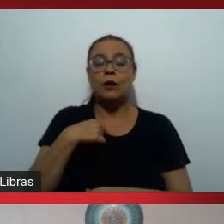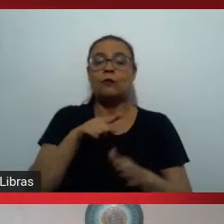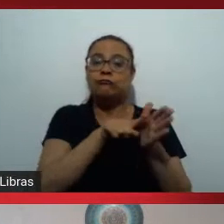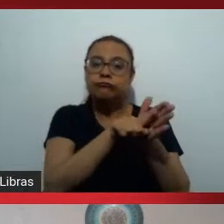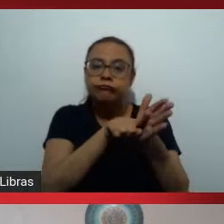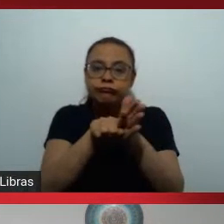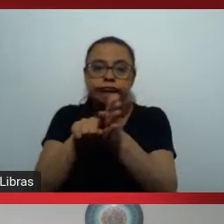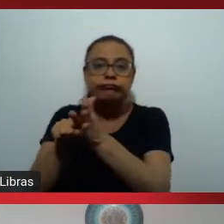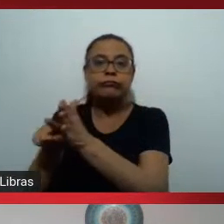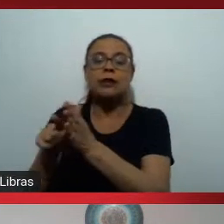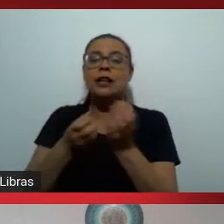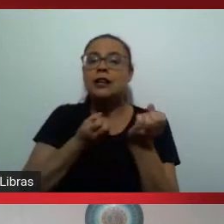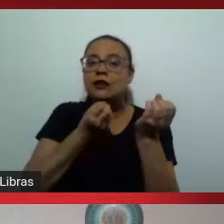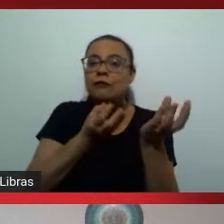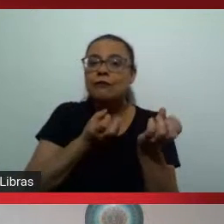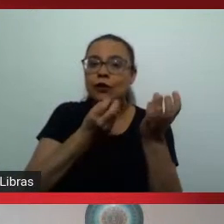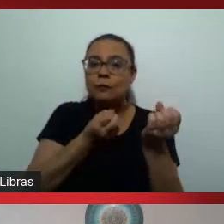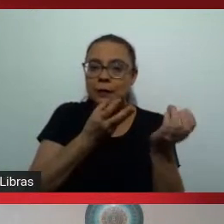no portal